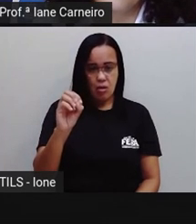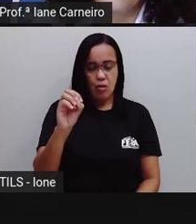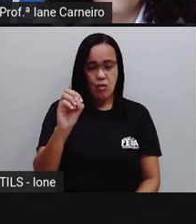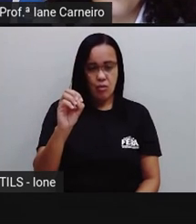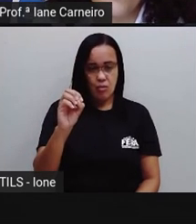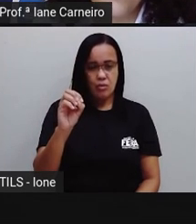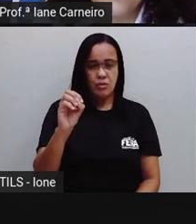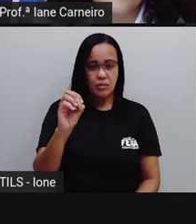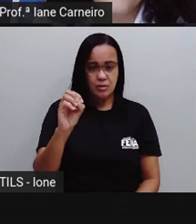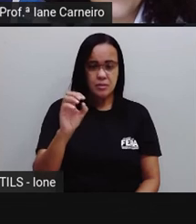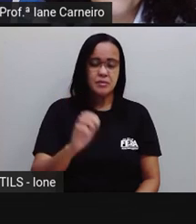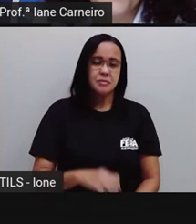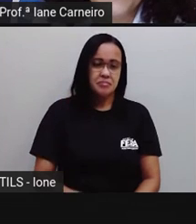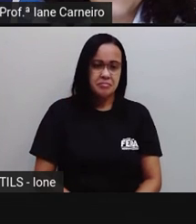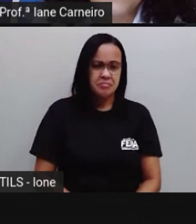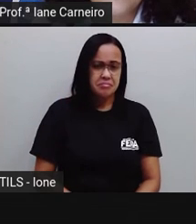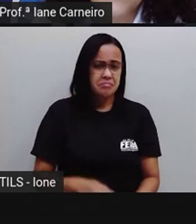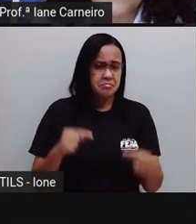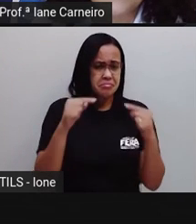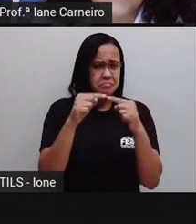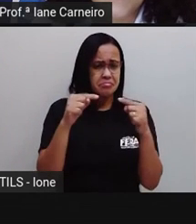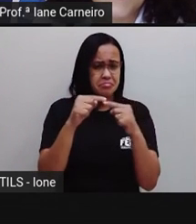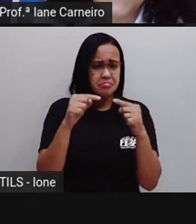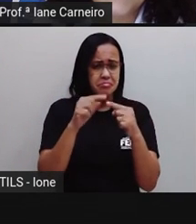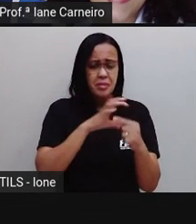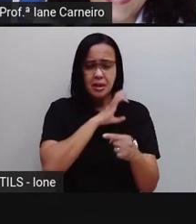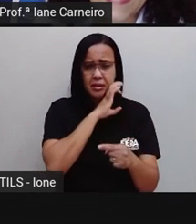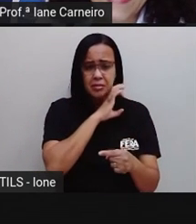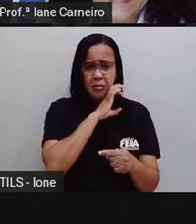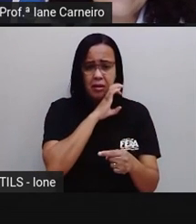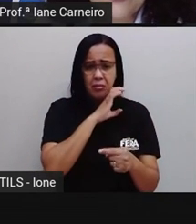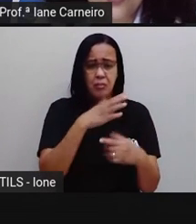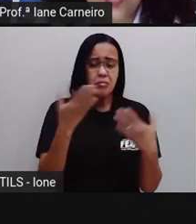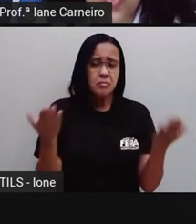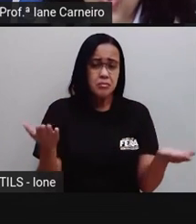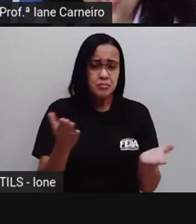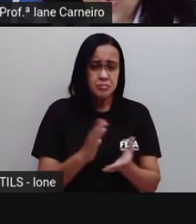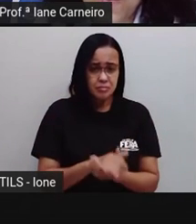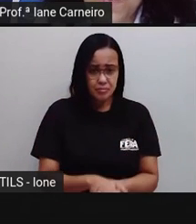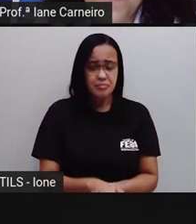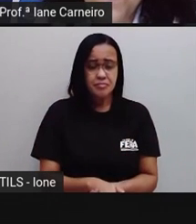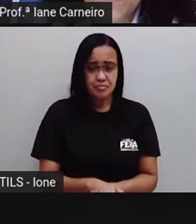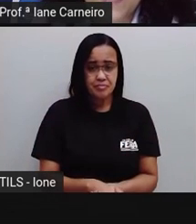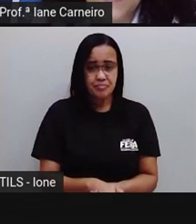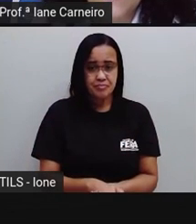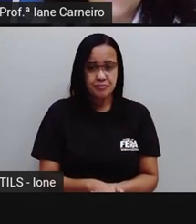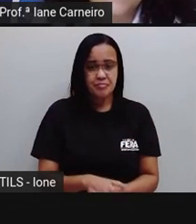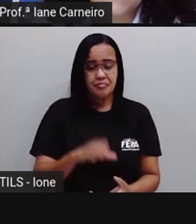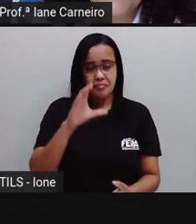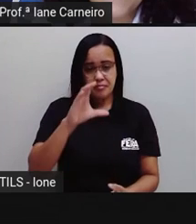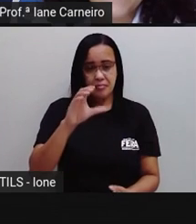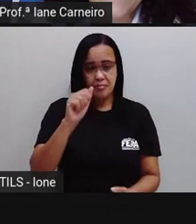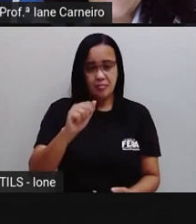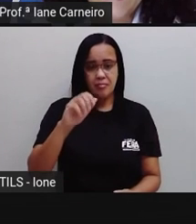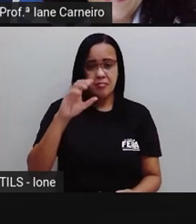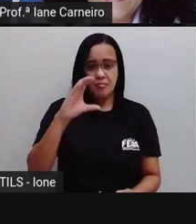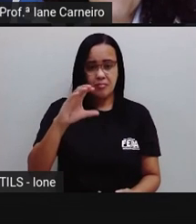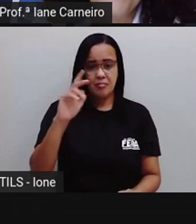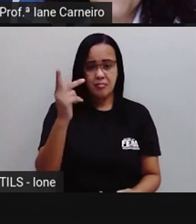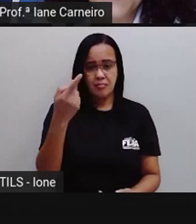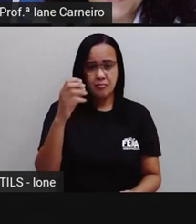Rê, Ó. Qual é nome que tá escrito aqui? Será que é a letra A, cachorro? Letra B,